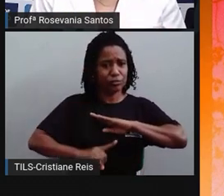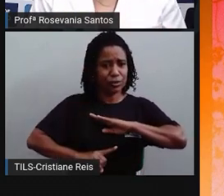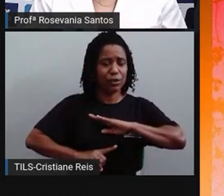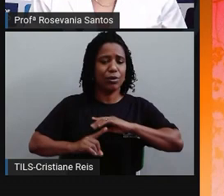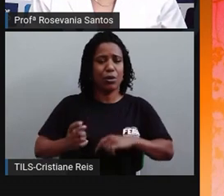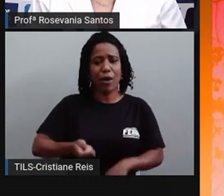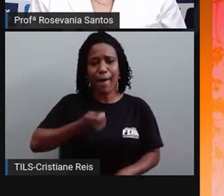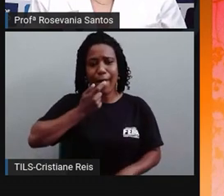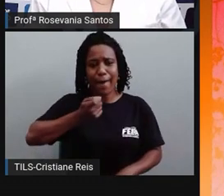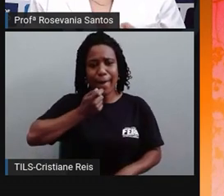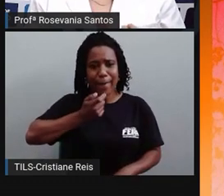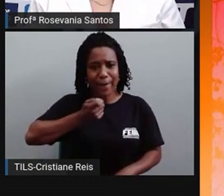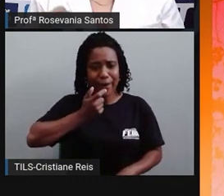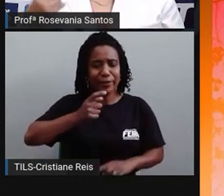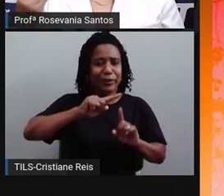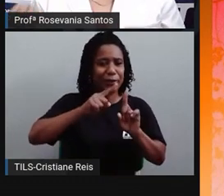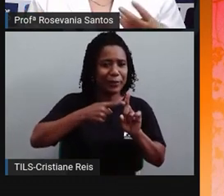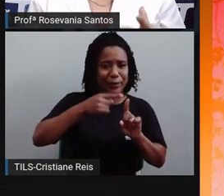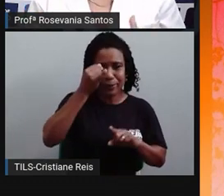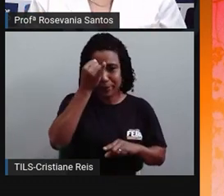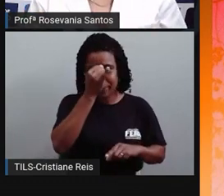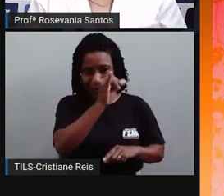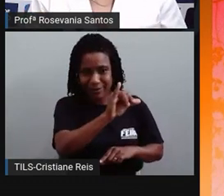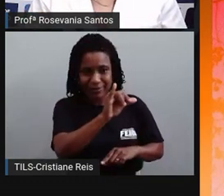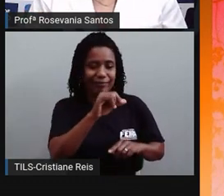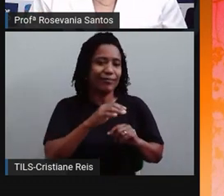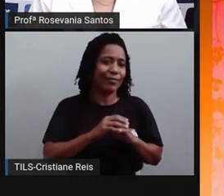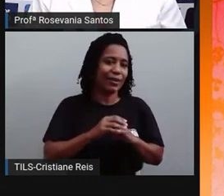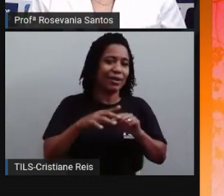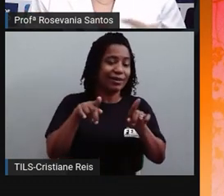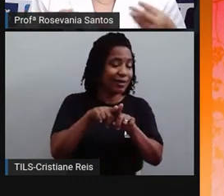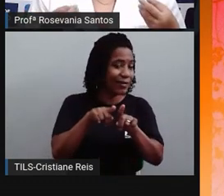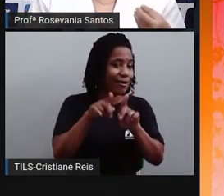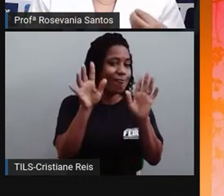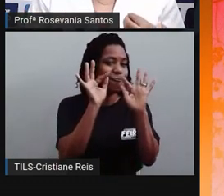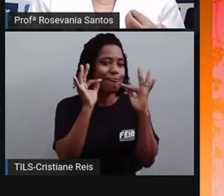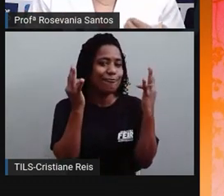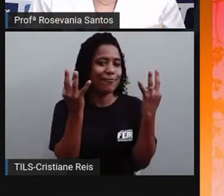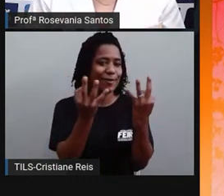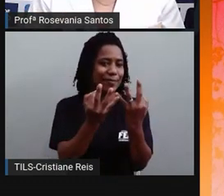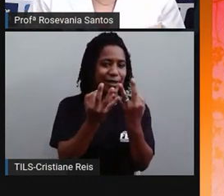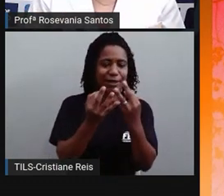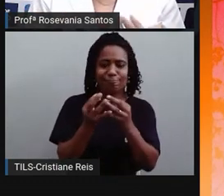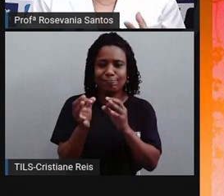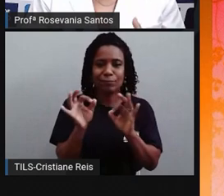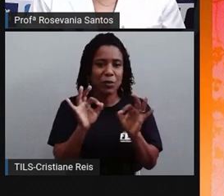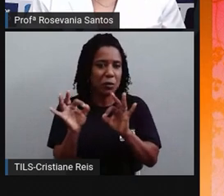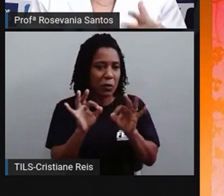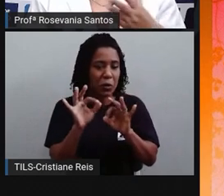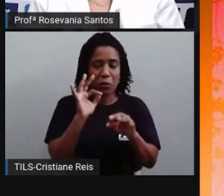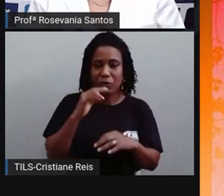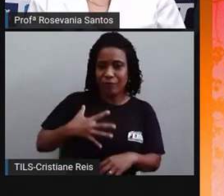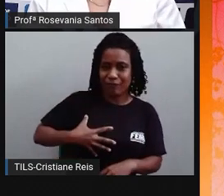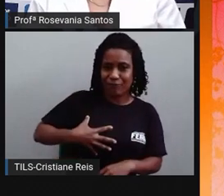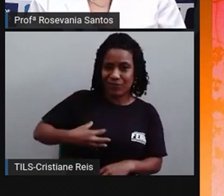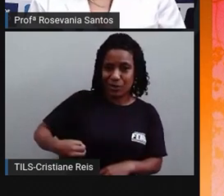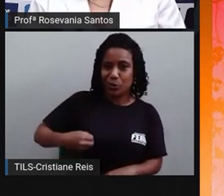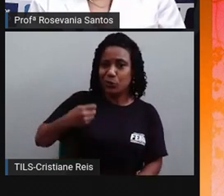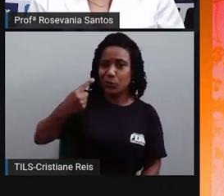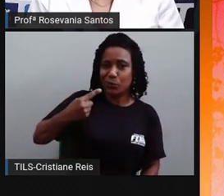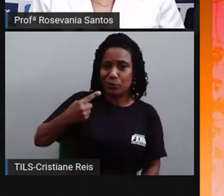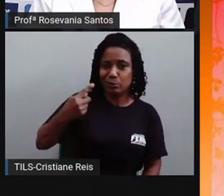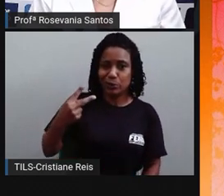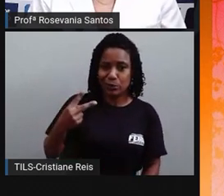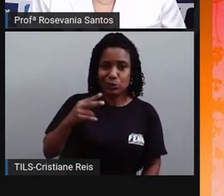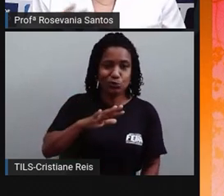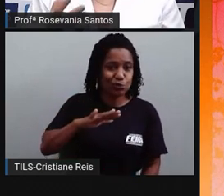anticoncepcionais, começaram também a planejar mais suas famílias, perceberam que mais filhos atrapalhavam ela no mercado